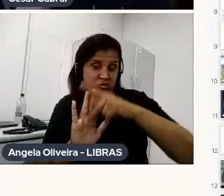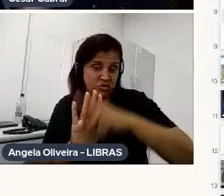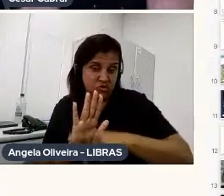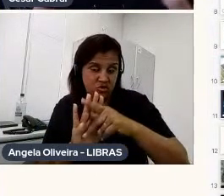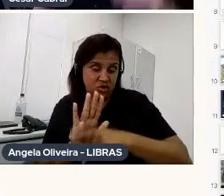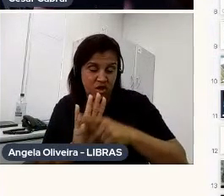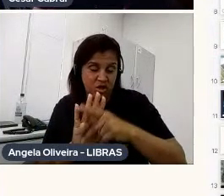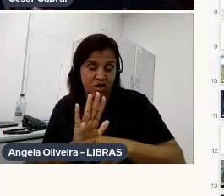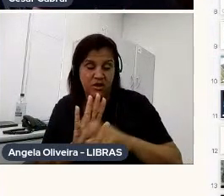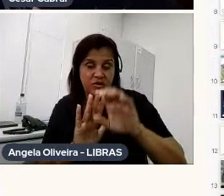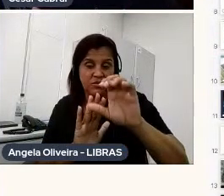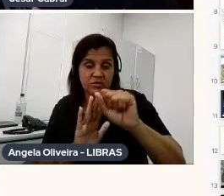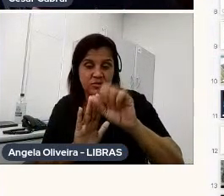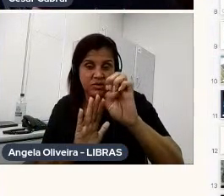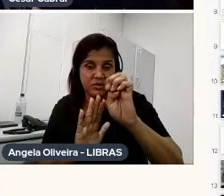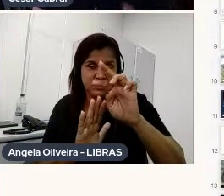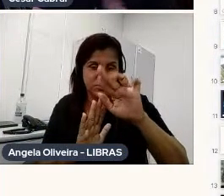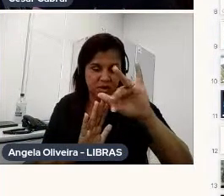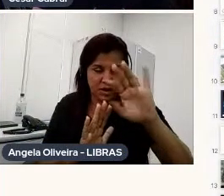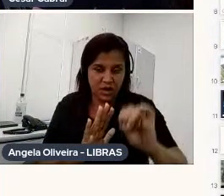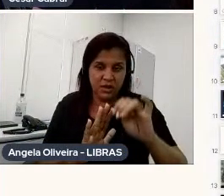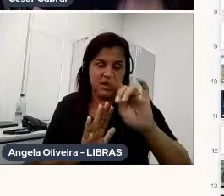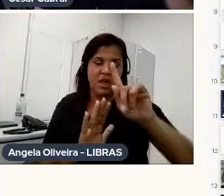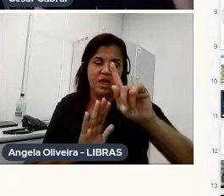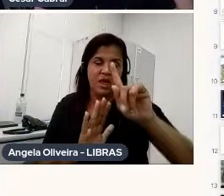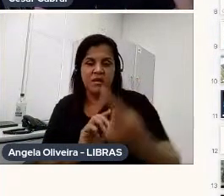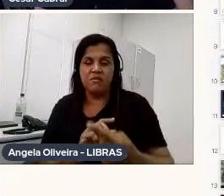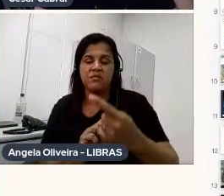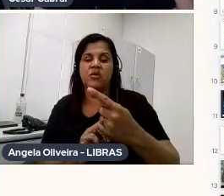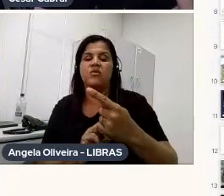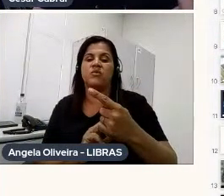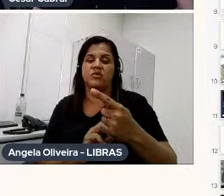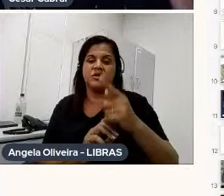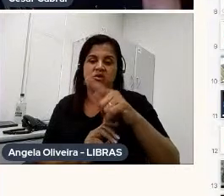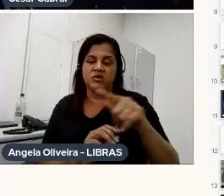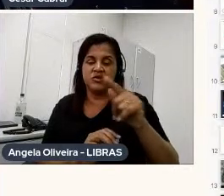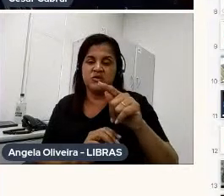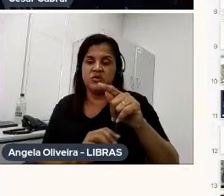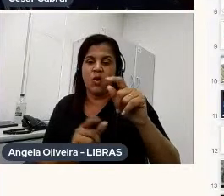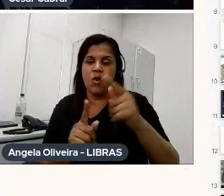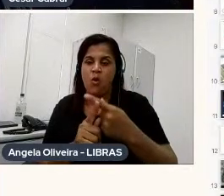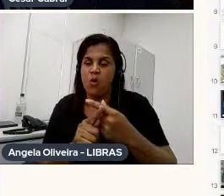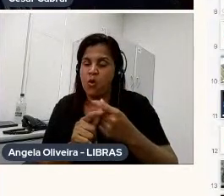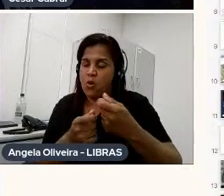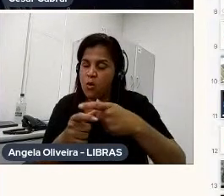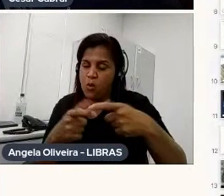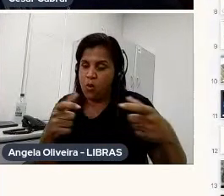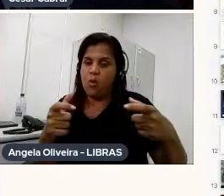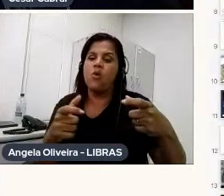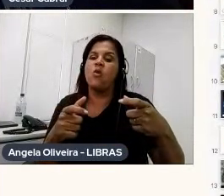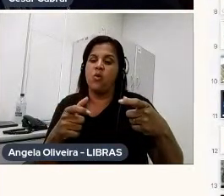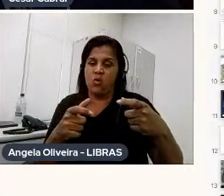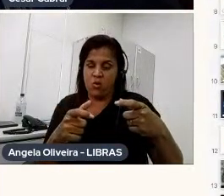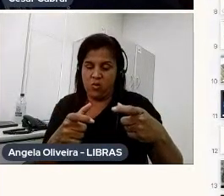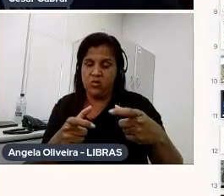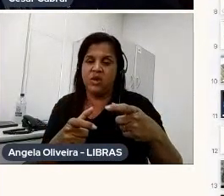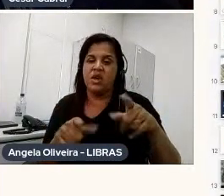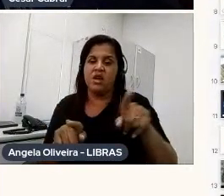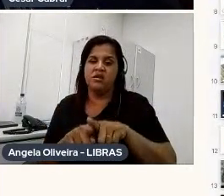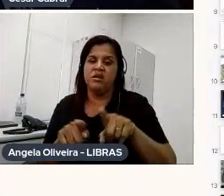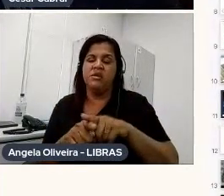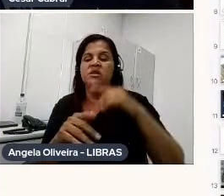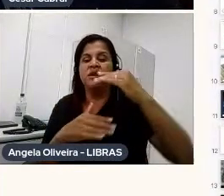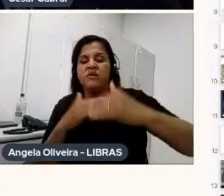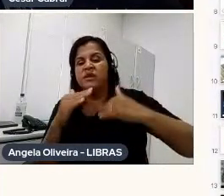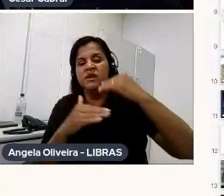The Killer, e depois o próprio longa-metragem, que é o Bob Cuspe. Só para avançar aqui, que eu vou falando muito,